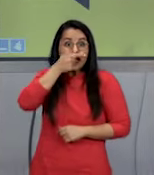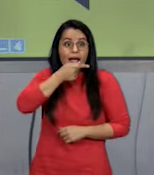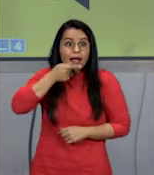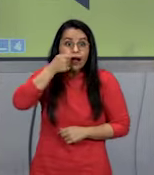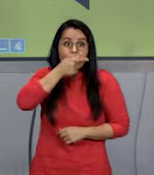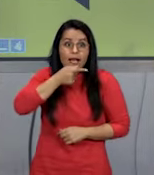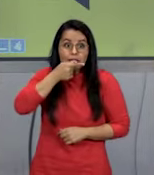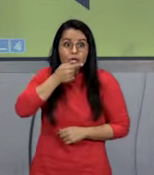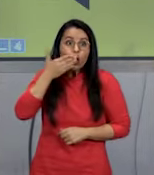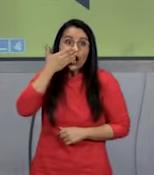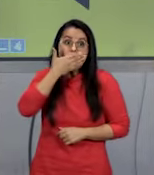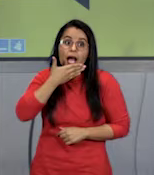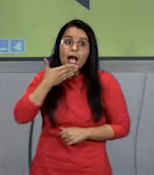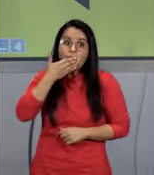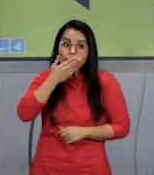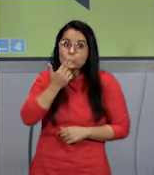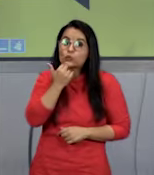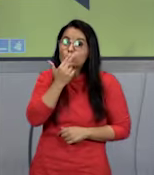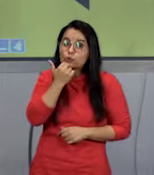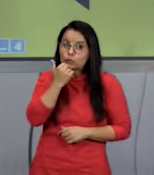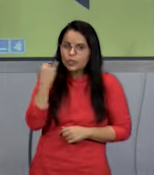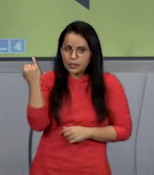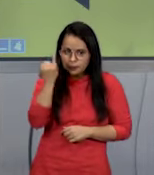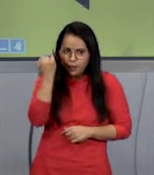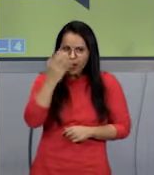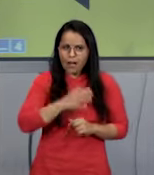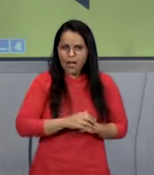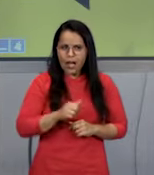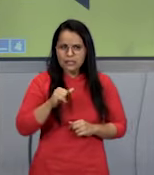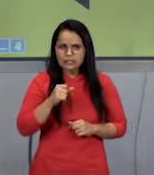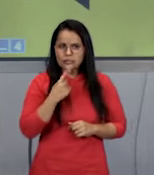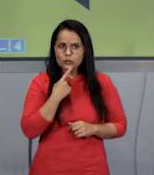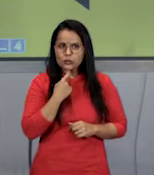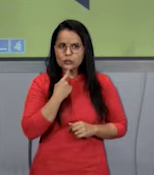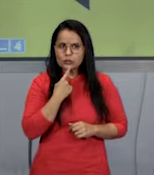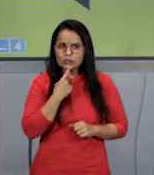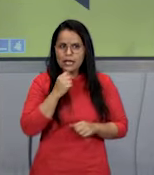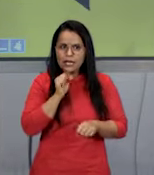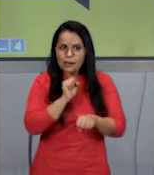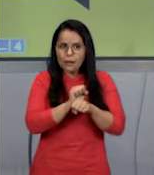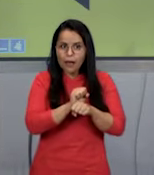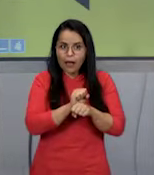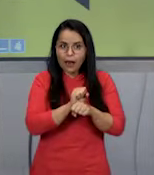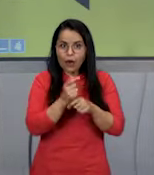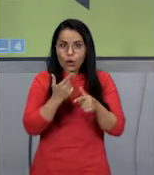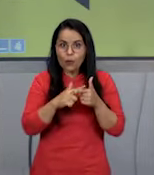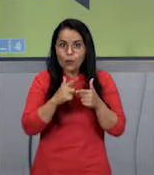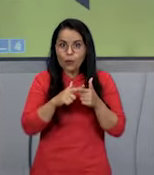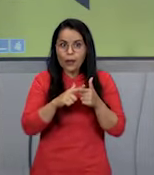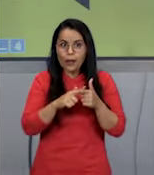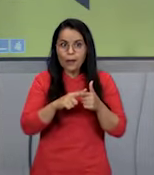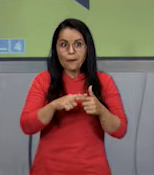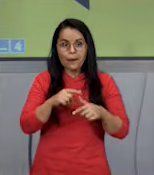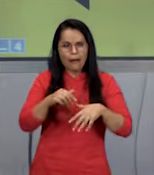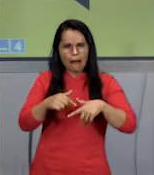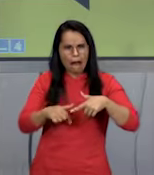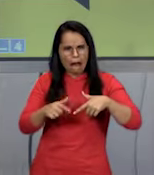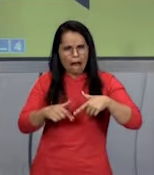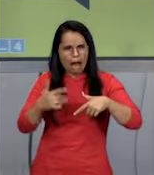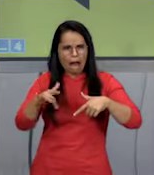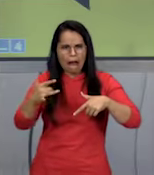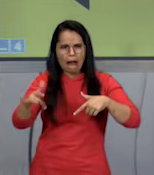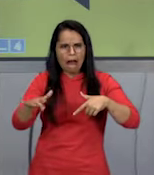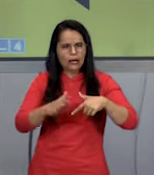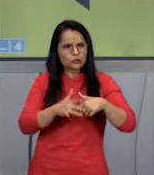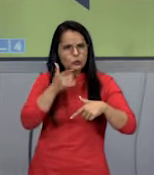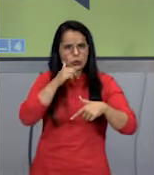nutriente. Se o seu sangue está obstruído, você começa a ter um problema, você começa a ter dormência, você não consegue andar